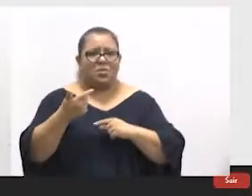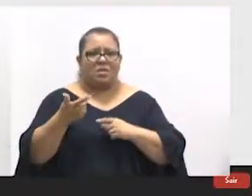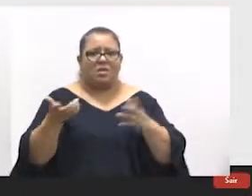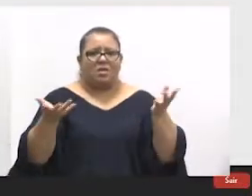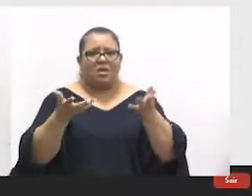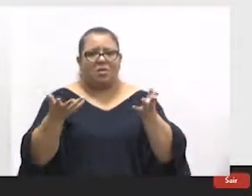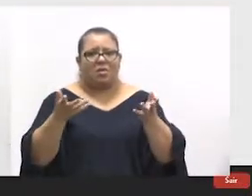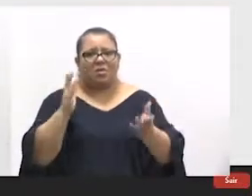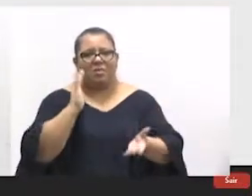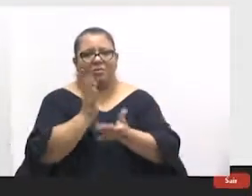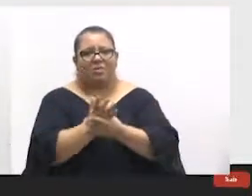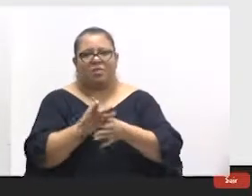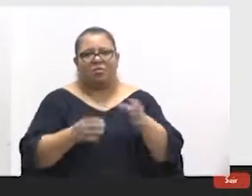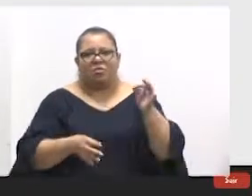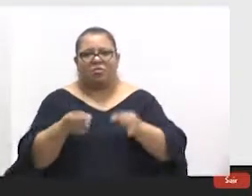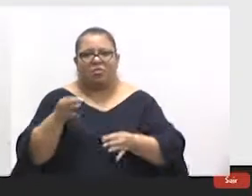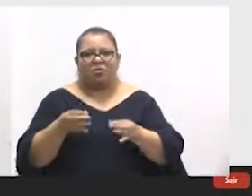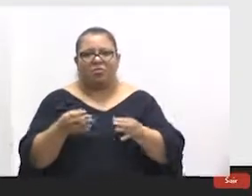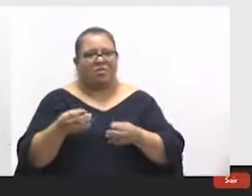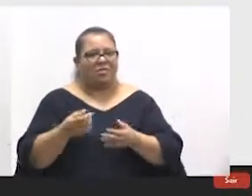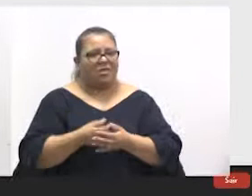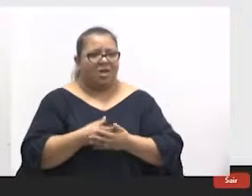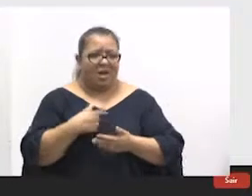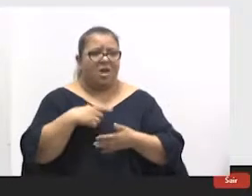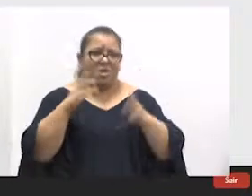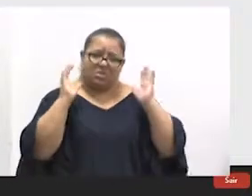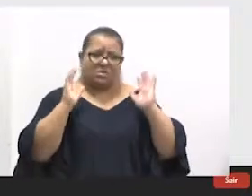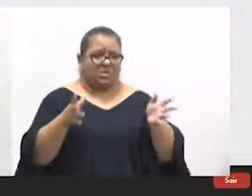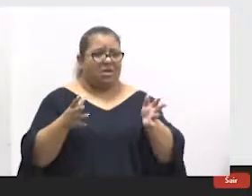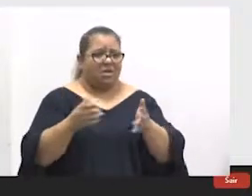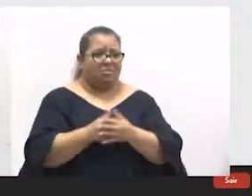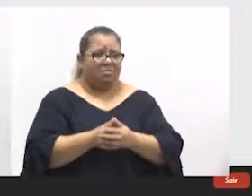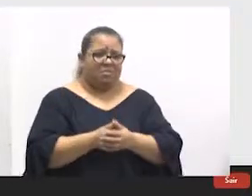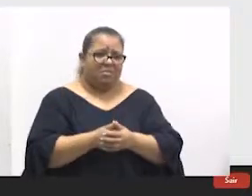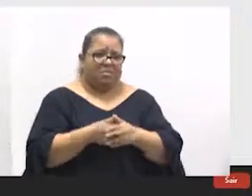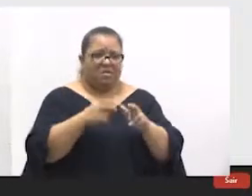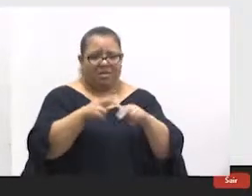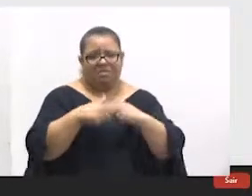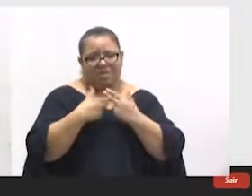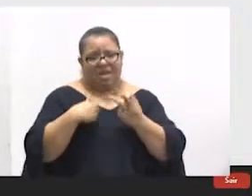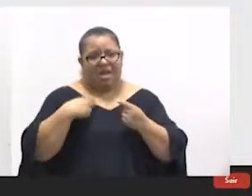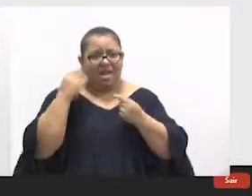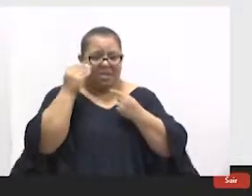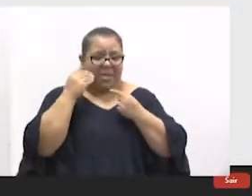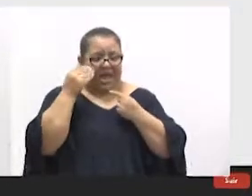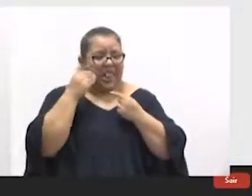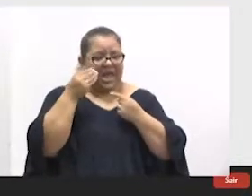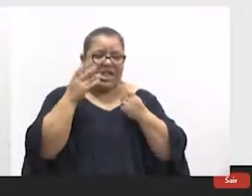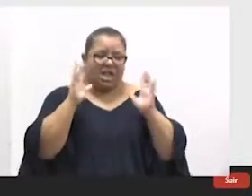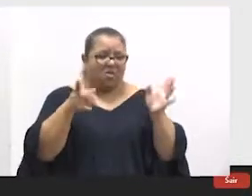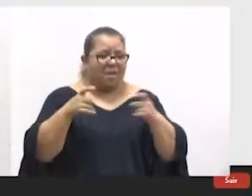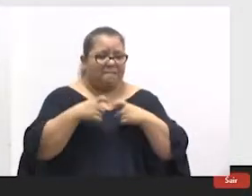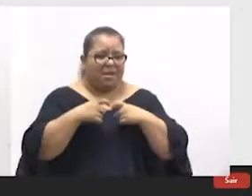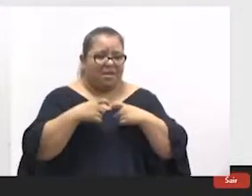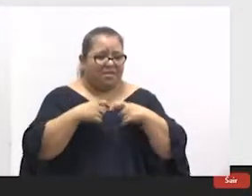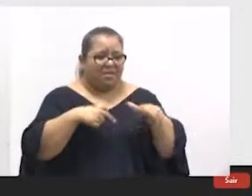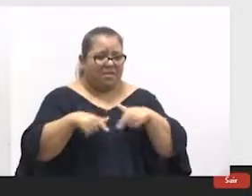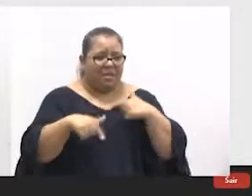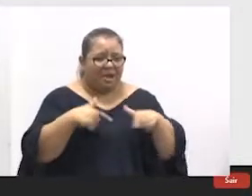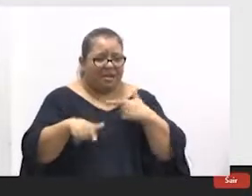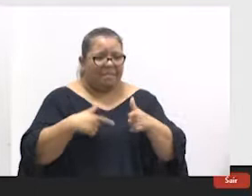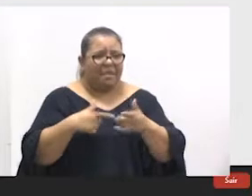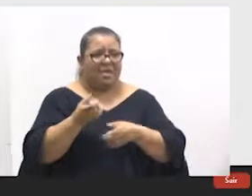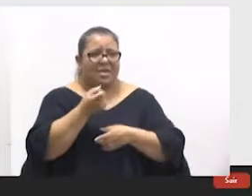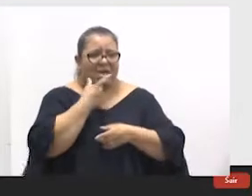você tem que judicializar uma quimioterapia. Eu já tive que fazer isso. Então, estou falando por experiência. Judicializar imunoterapia,